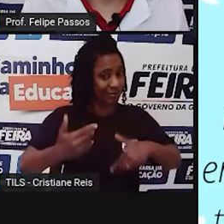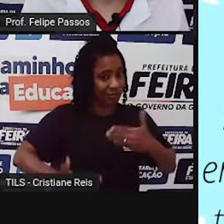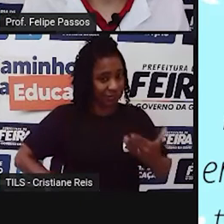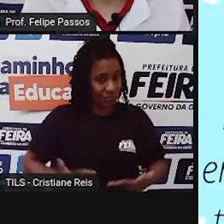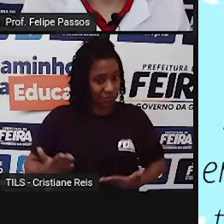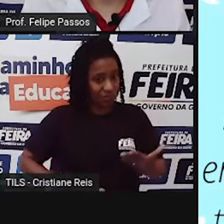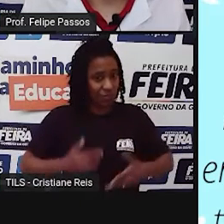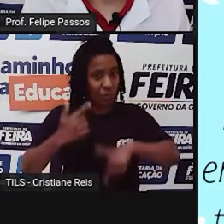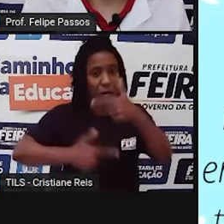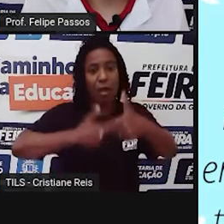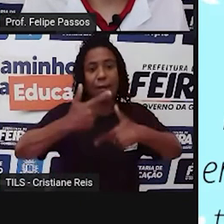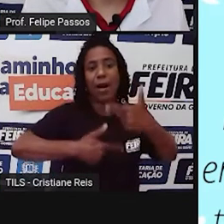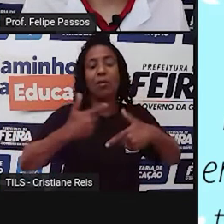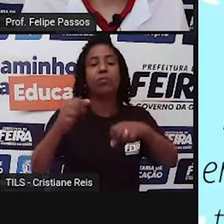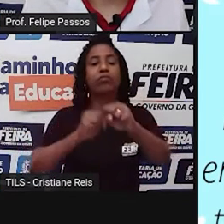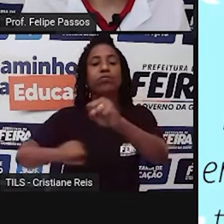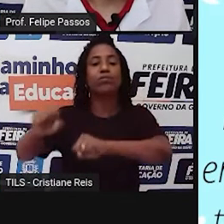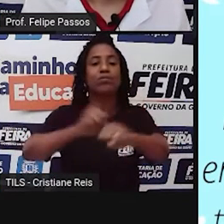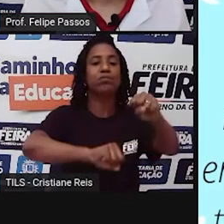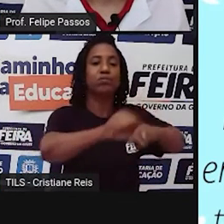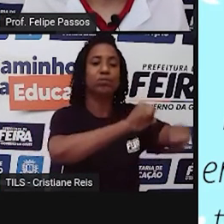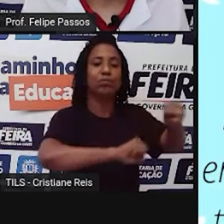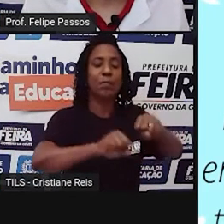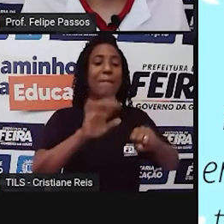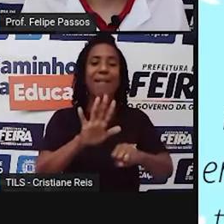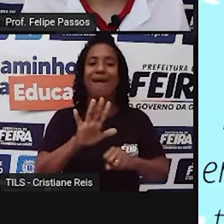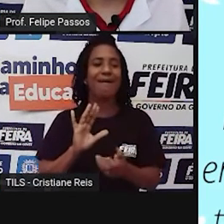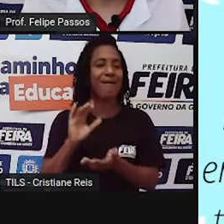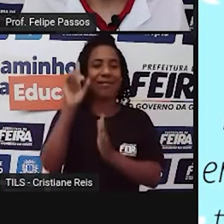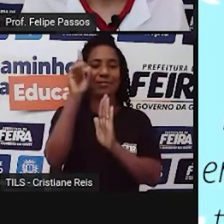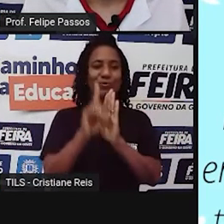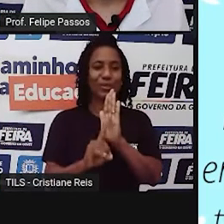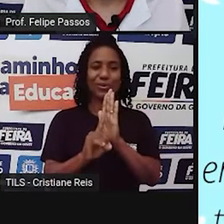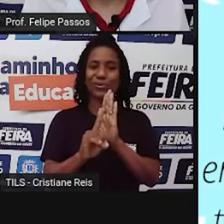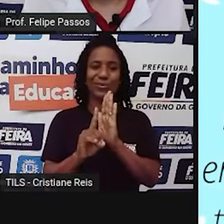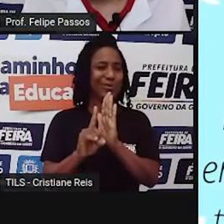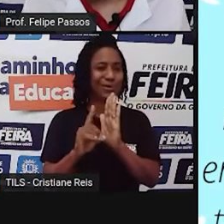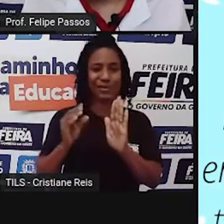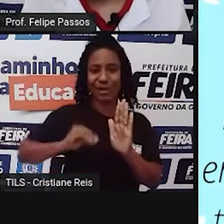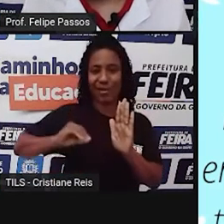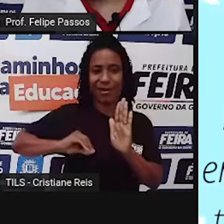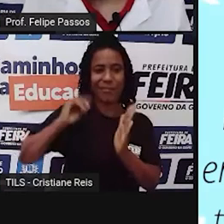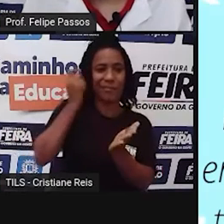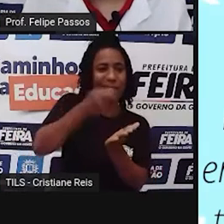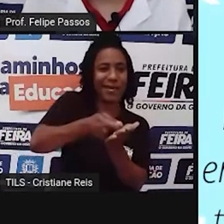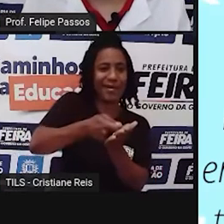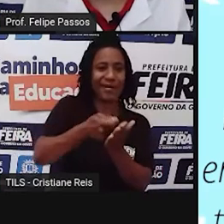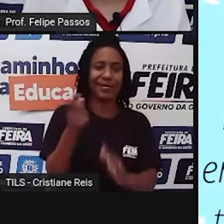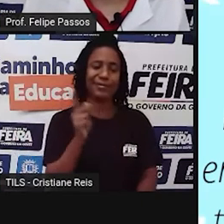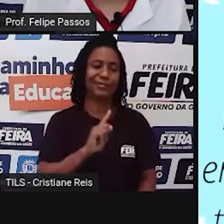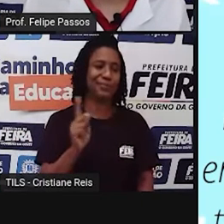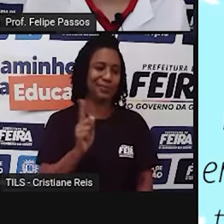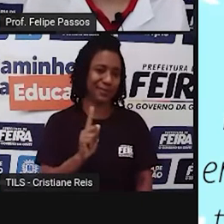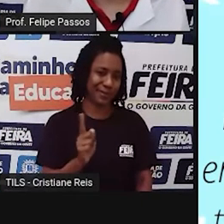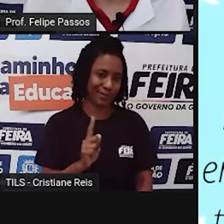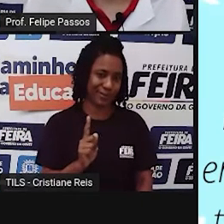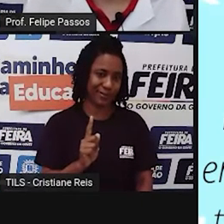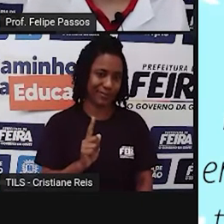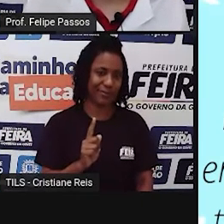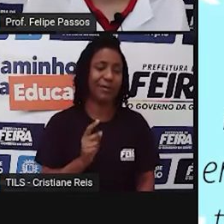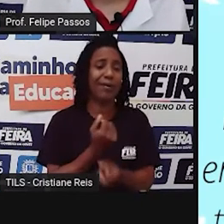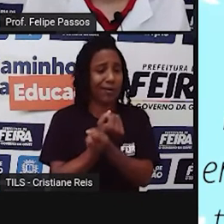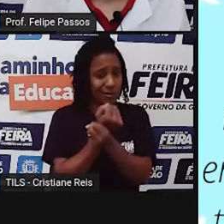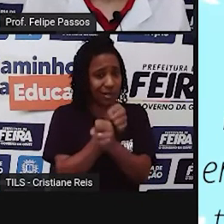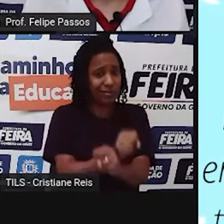as condições, não dá os direitos dessa pessoa, isso é uma forma de escravidão. Pagar o serviço simplesmente com